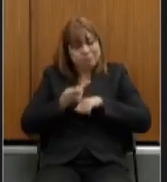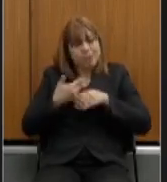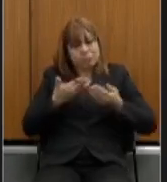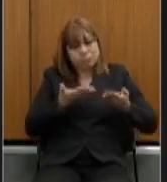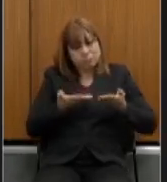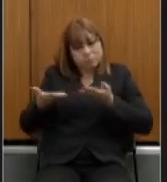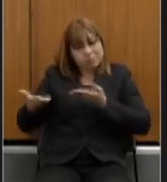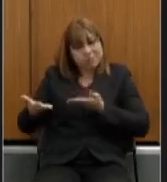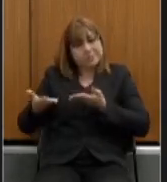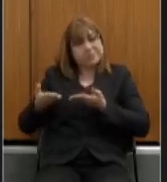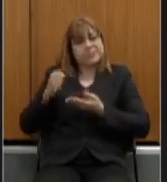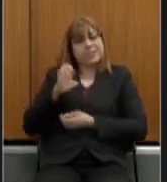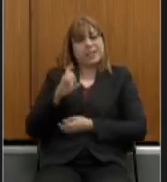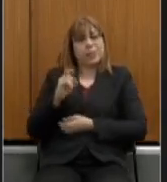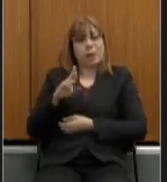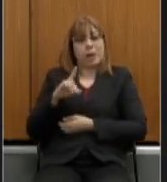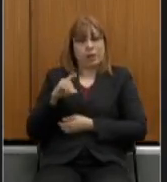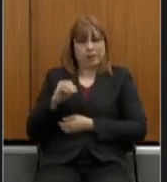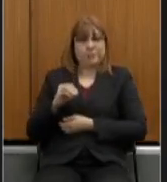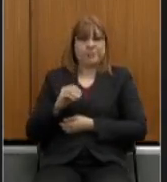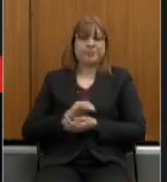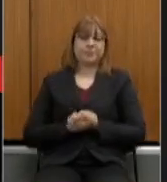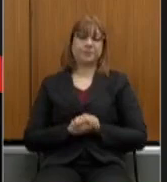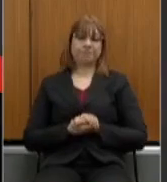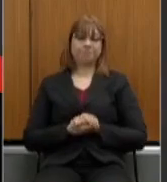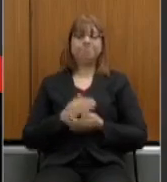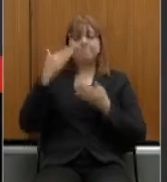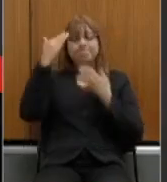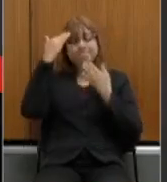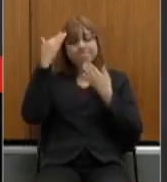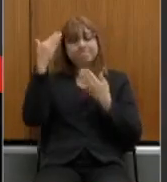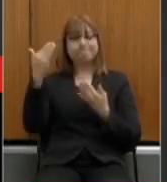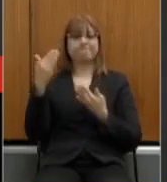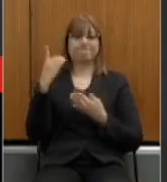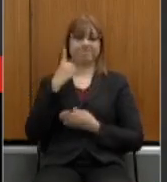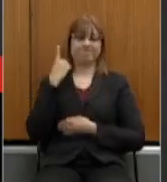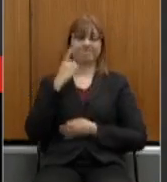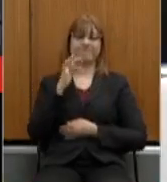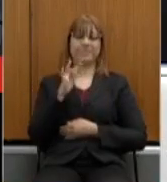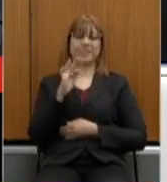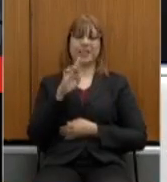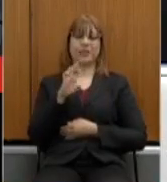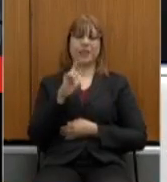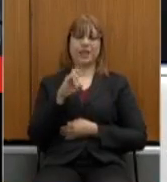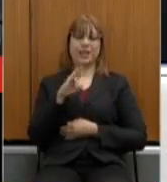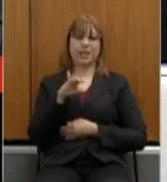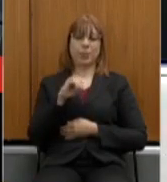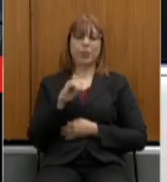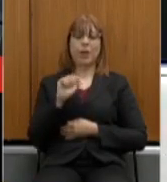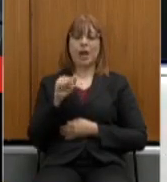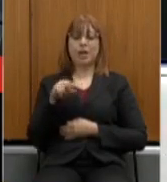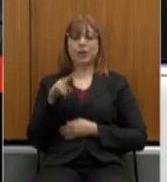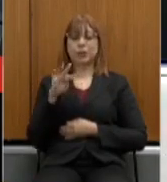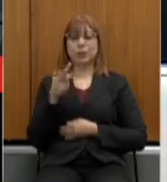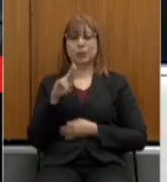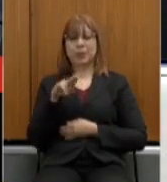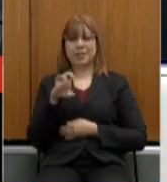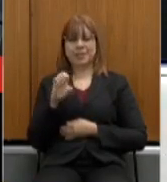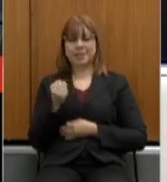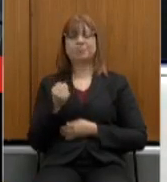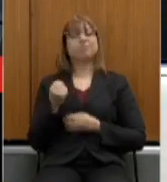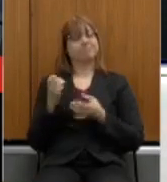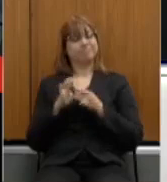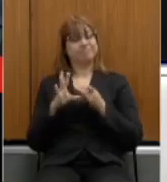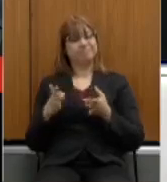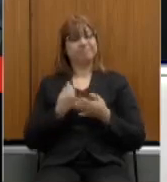palavra ao Eduardo se permitisse muito obrigado deputado Frederico Antunes pela disponibilidade pela